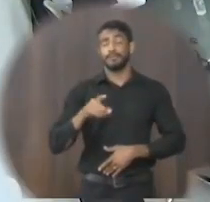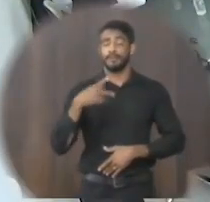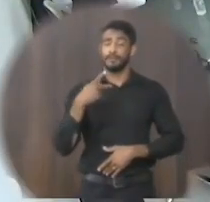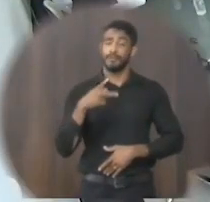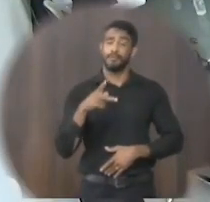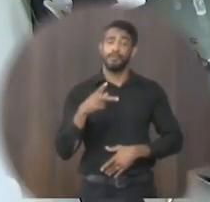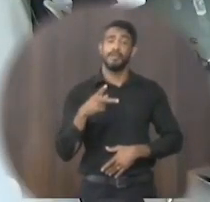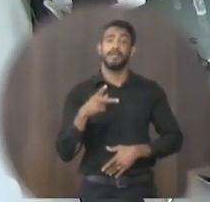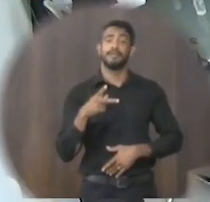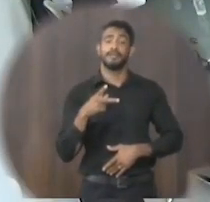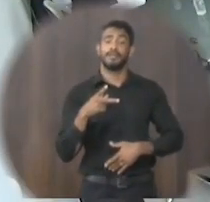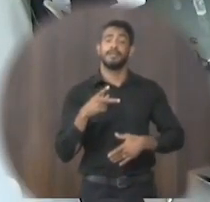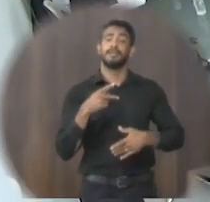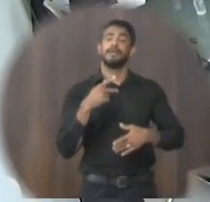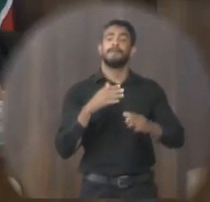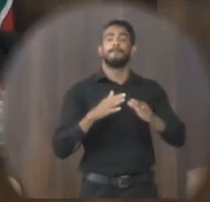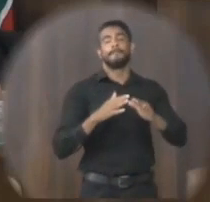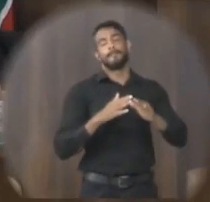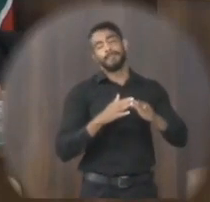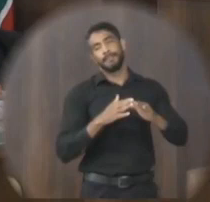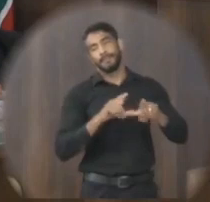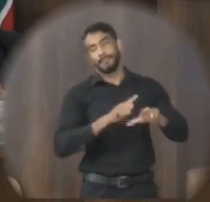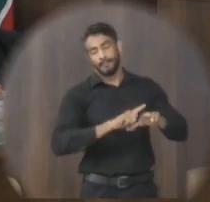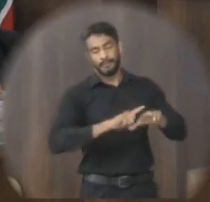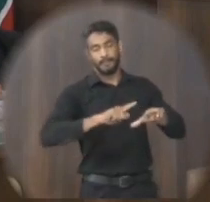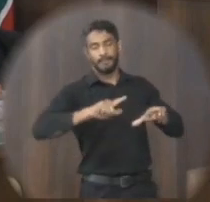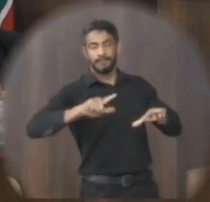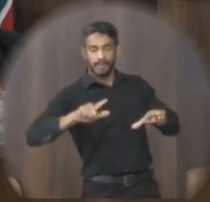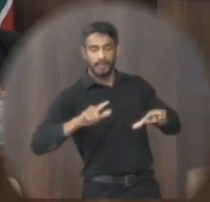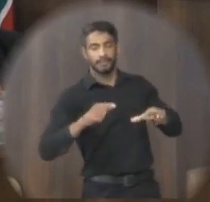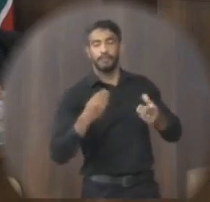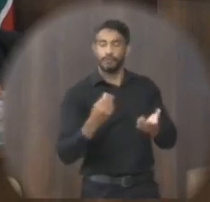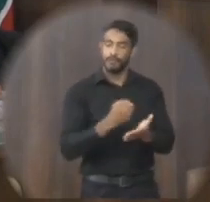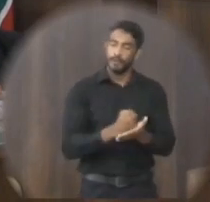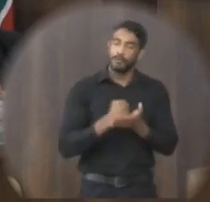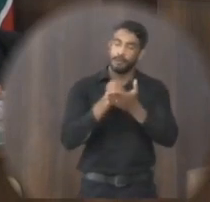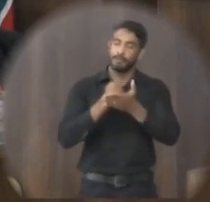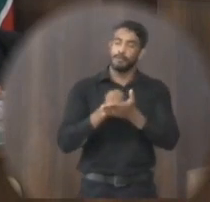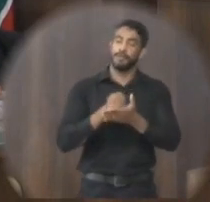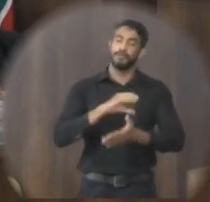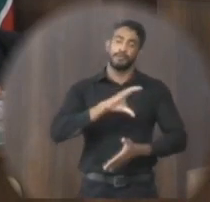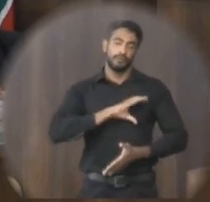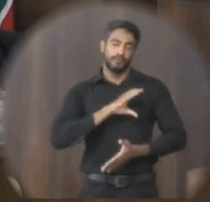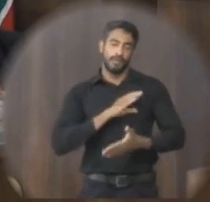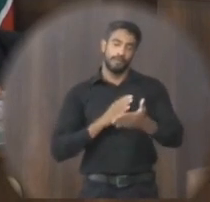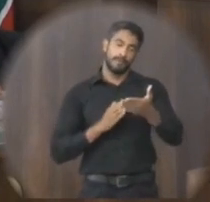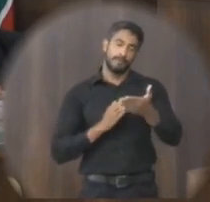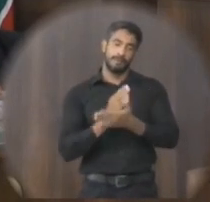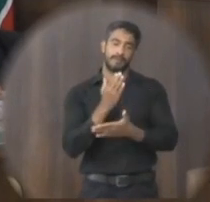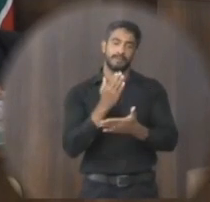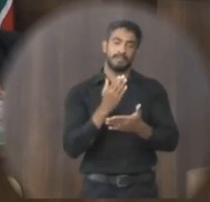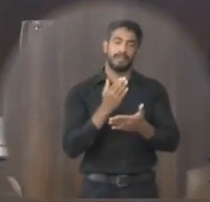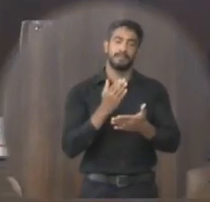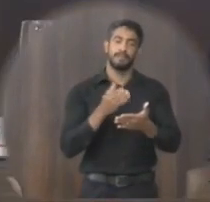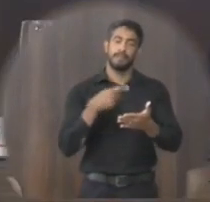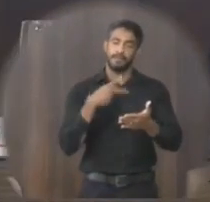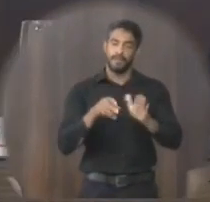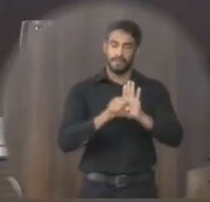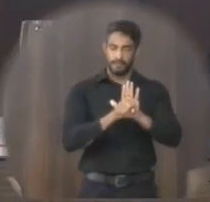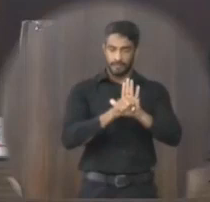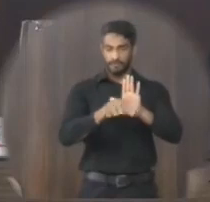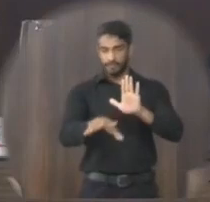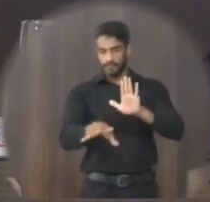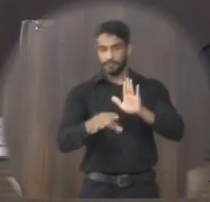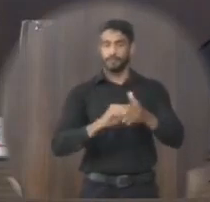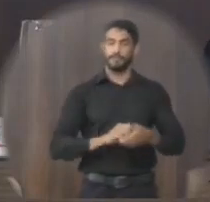infraestrutura mínima como a pavimentação conto com o apoio dos colegas para aprovação deste requerimento segue anexo ou abaixo